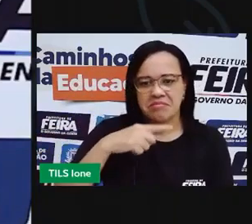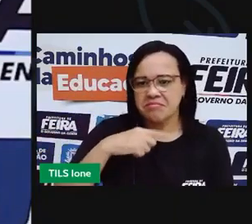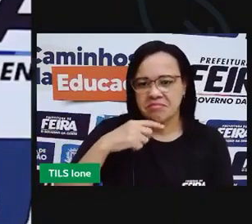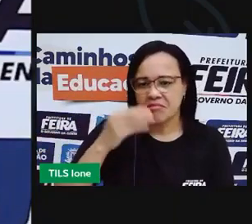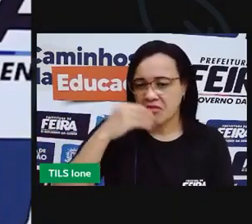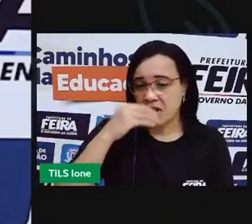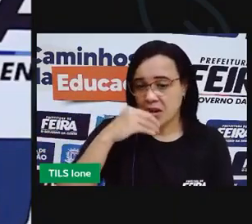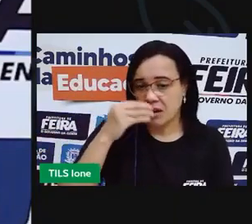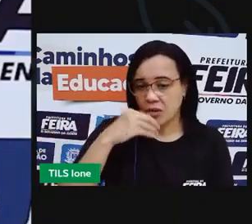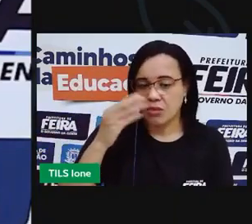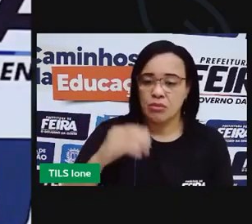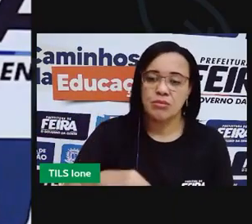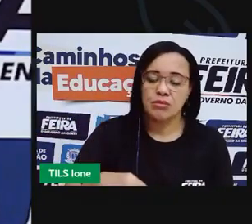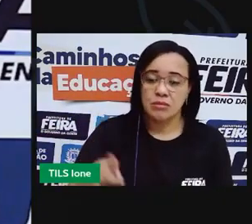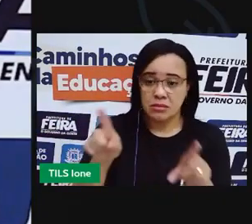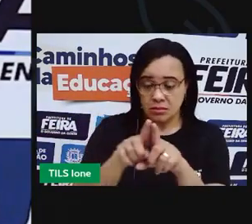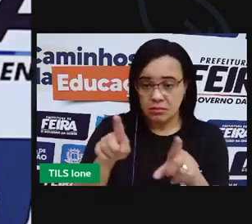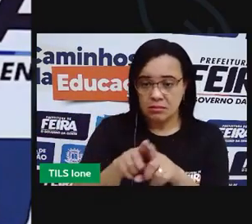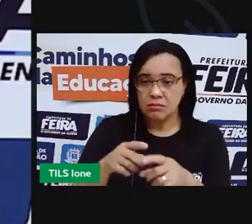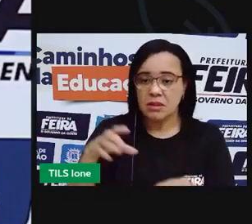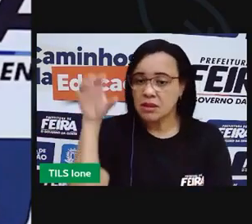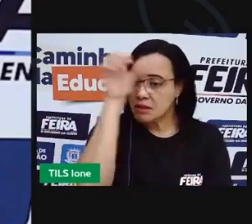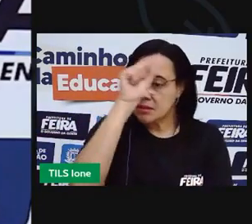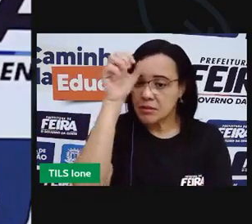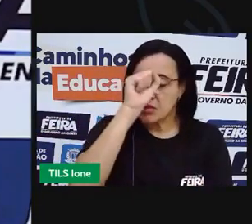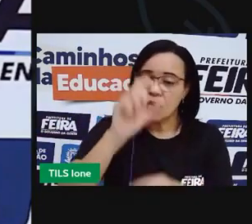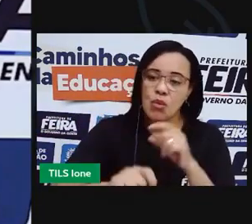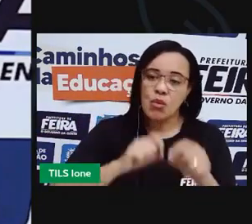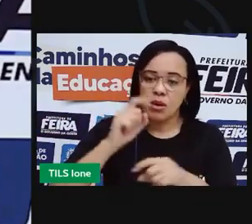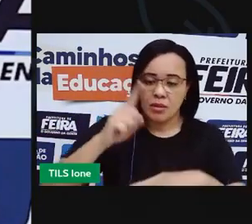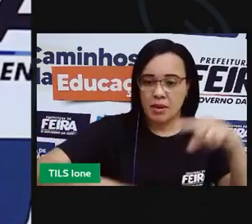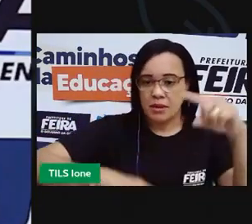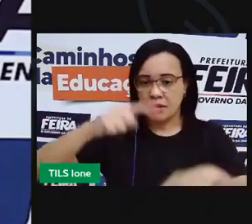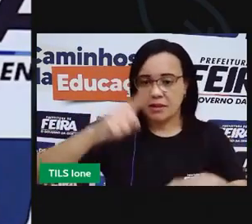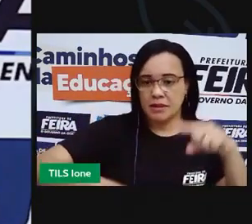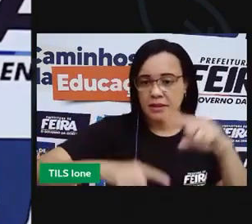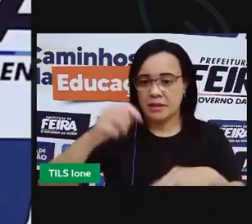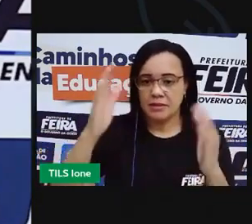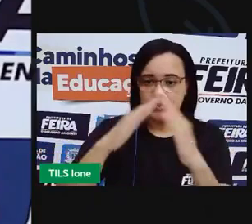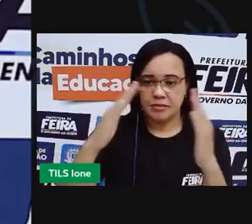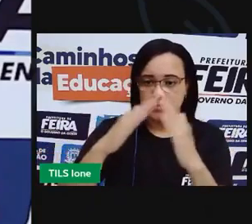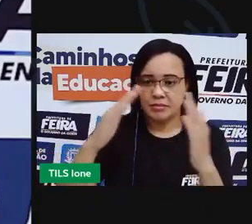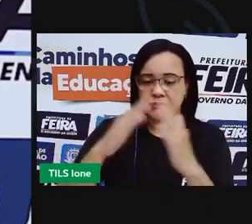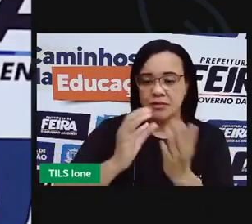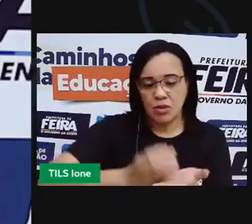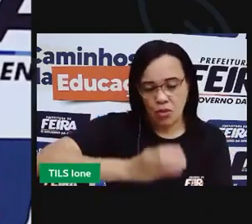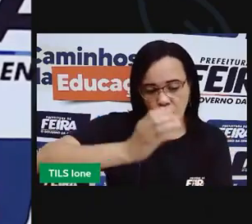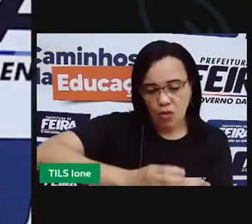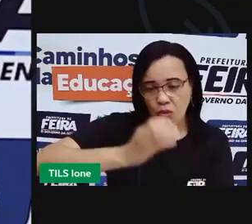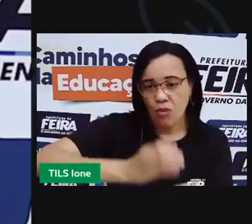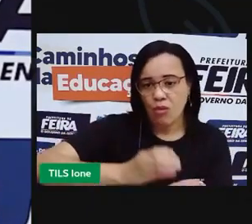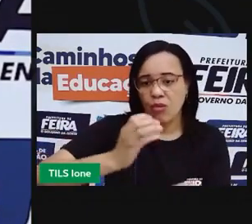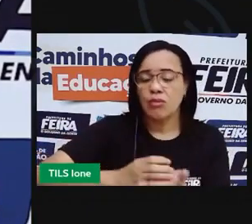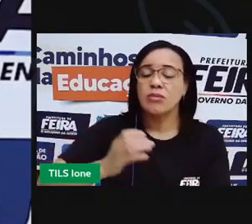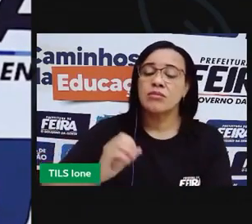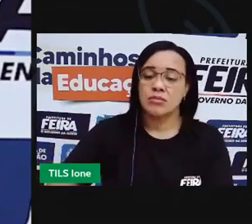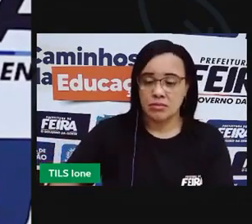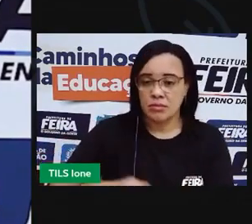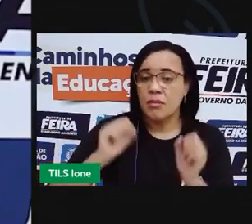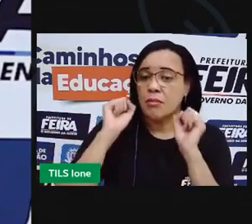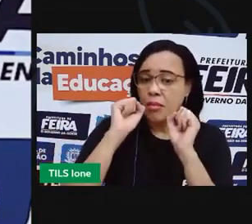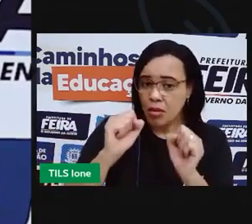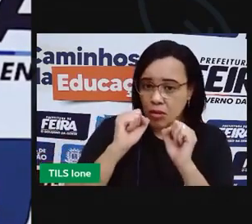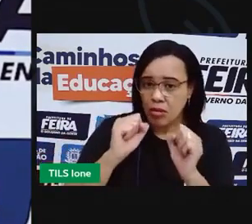a gente também viu que com materiais que a encontra em casa com copos descartados a gente